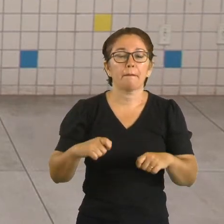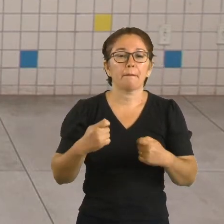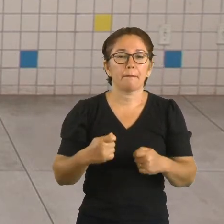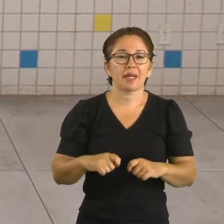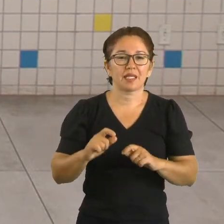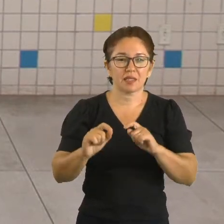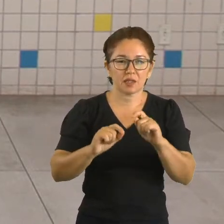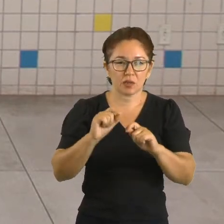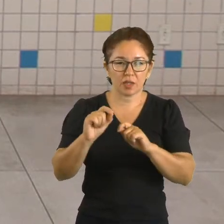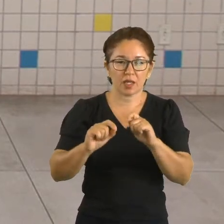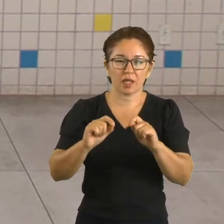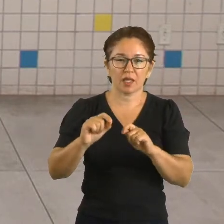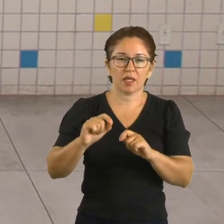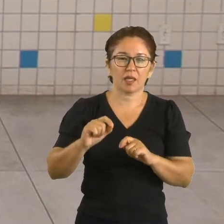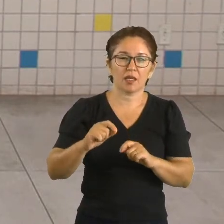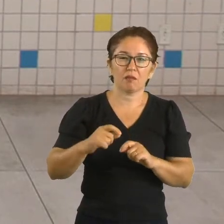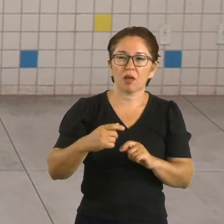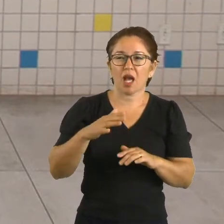propagarem.